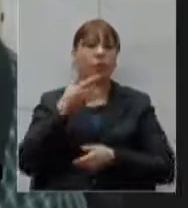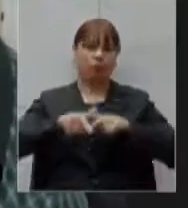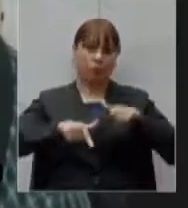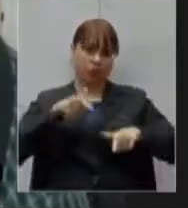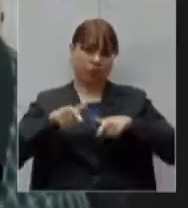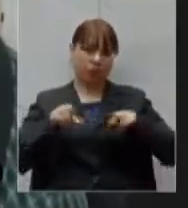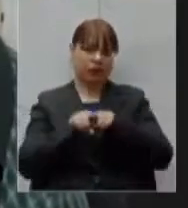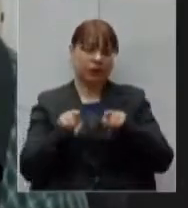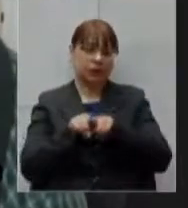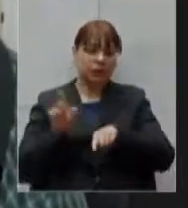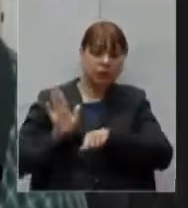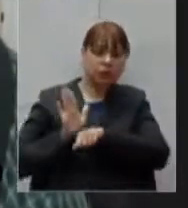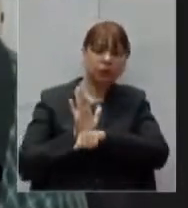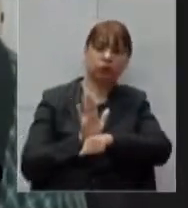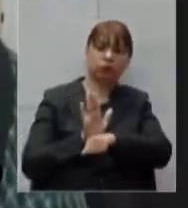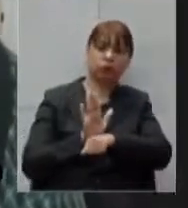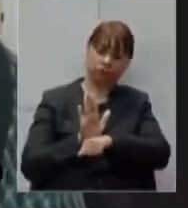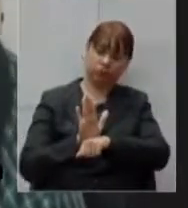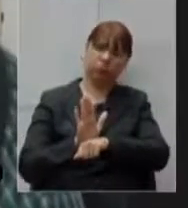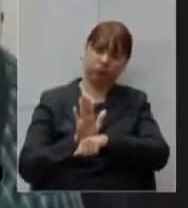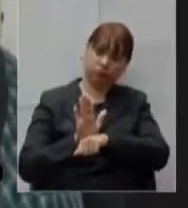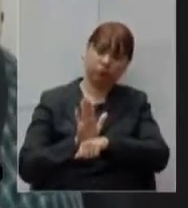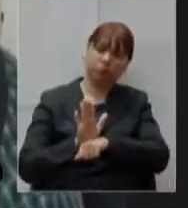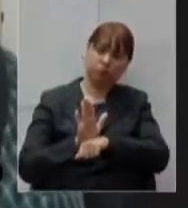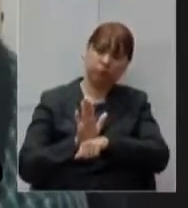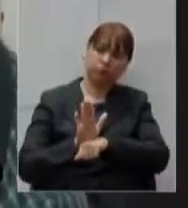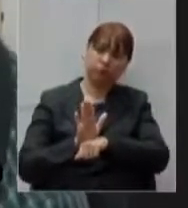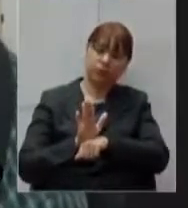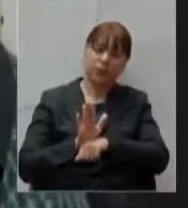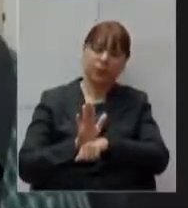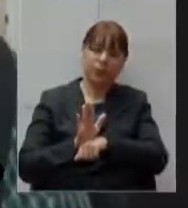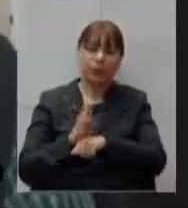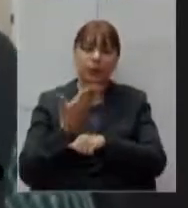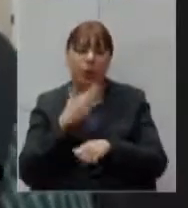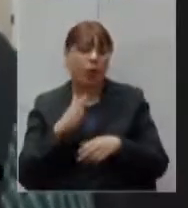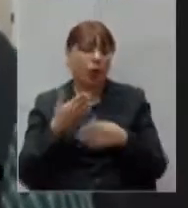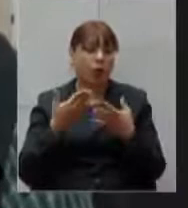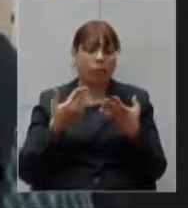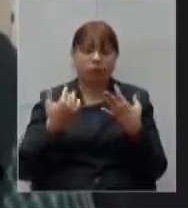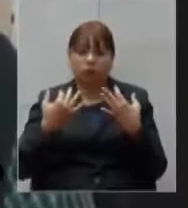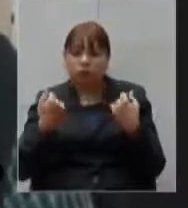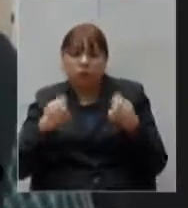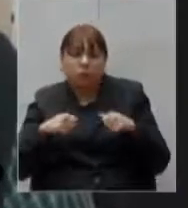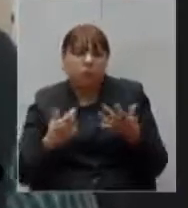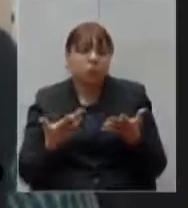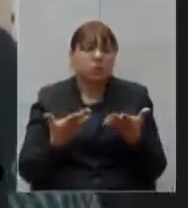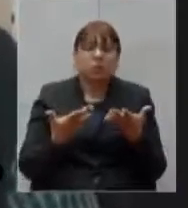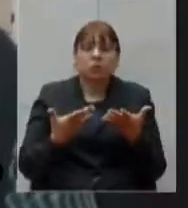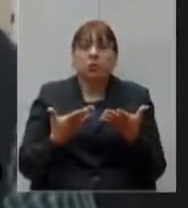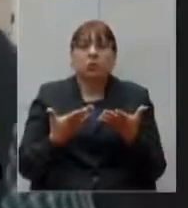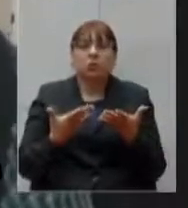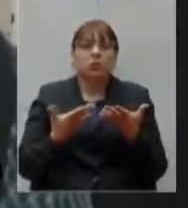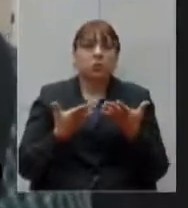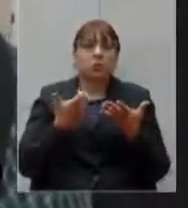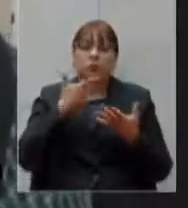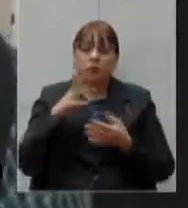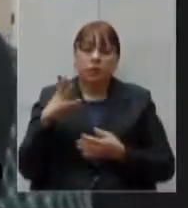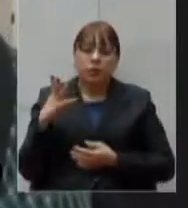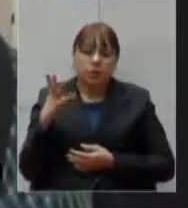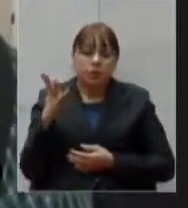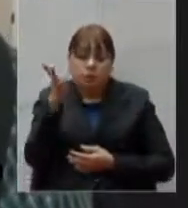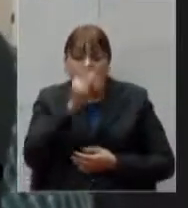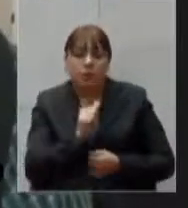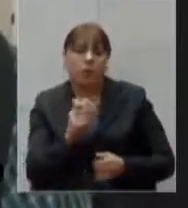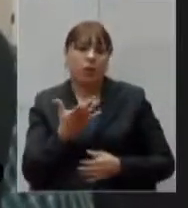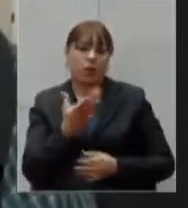colaborar com as medidas interessantes e as medidas eficientes que vão salvar vidas da população mineira